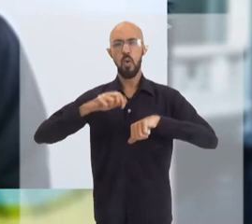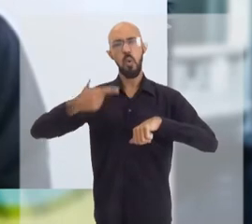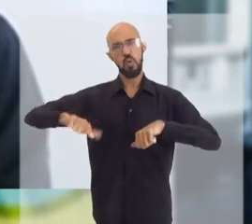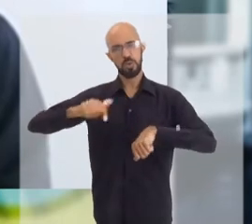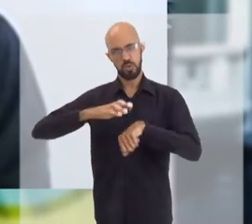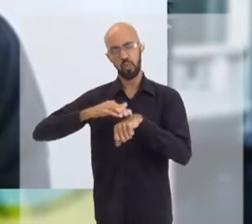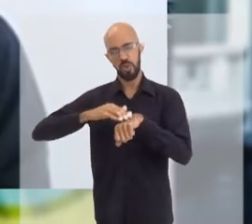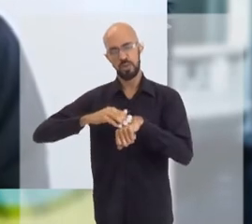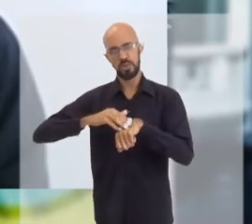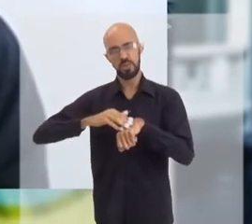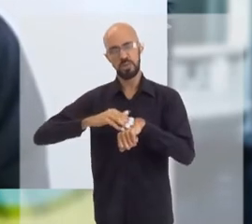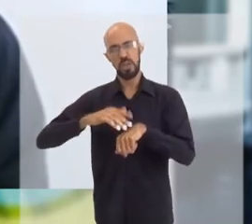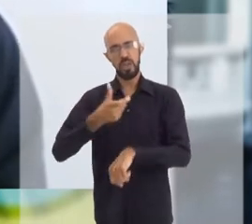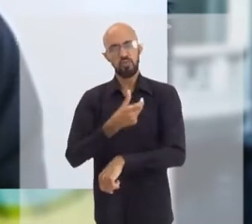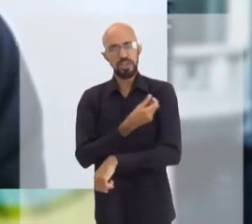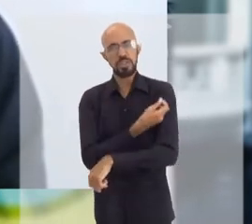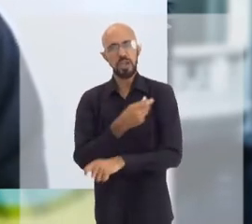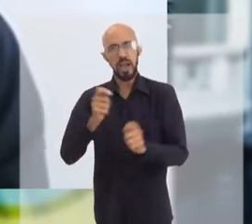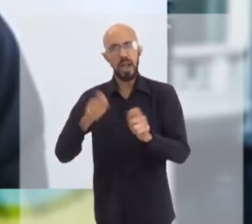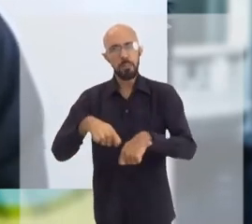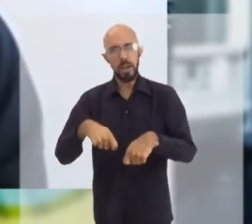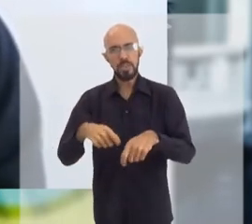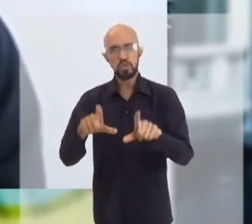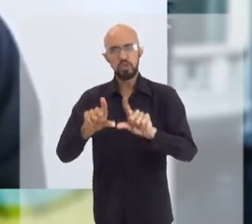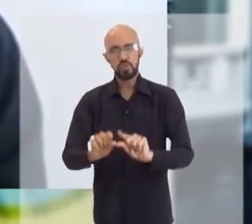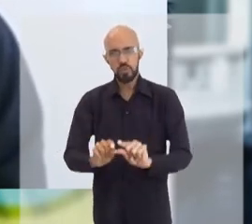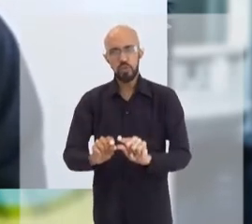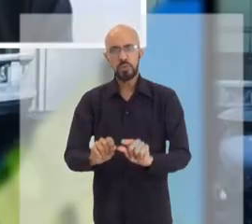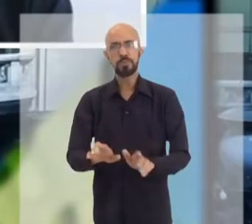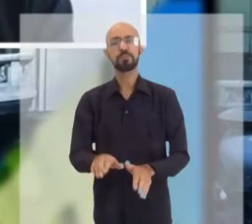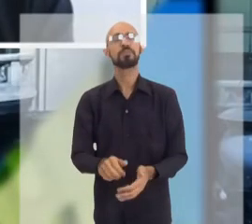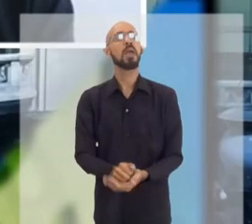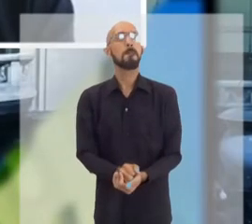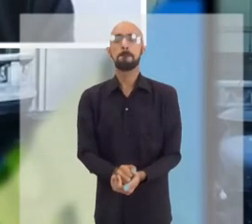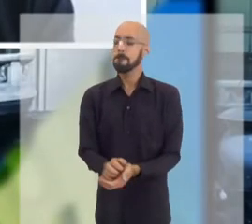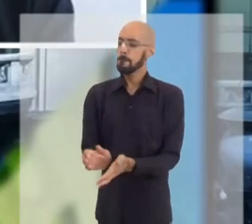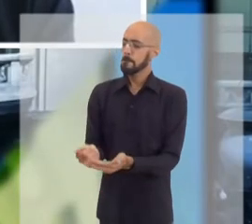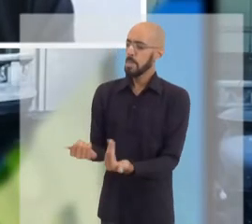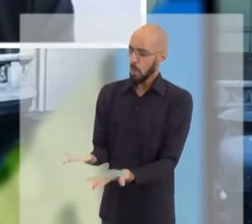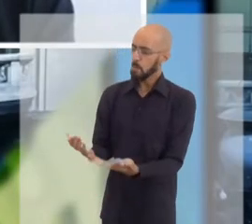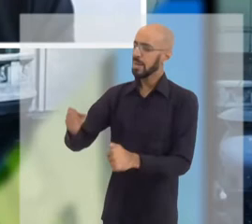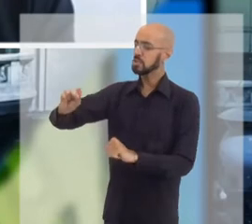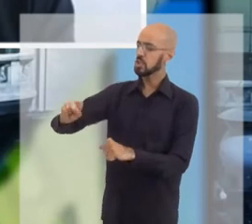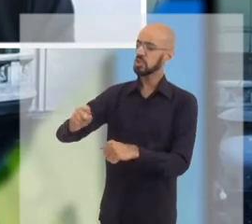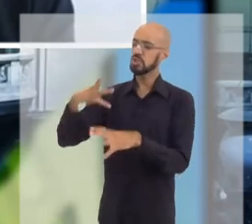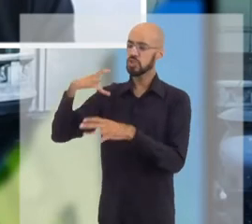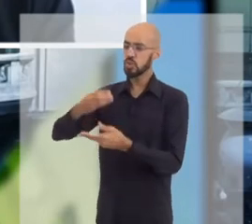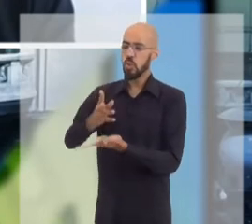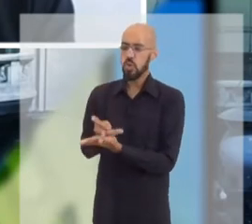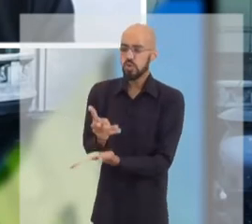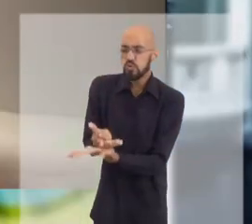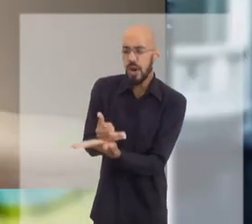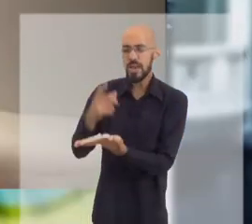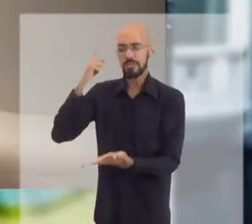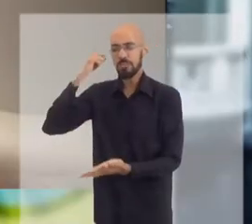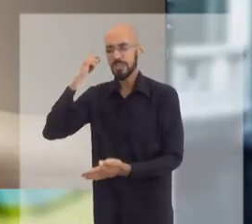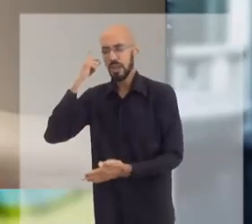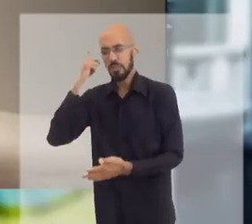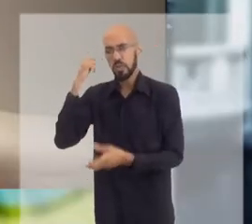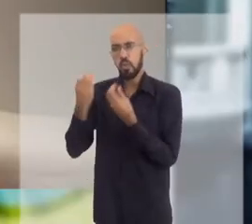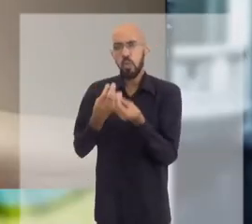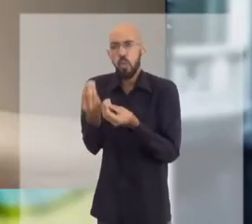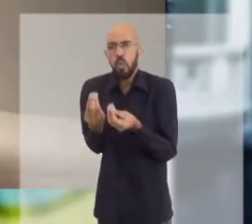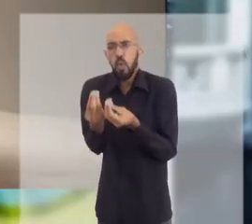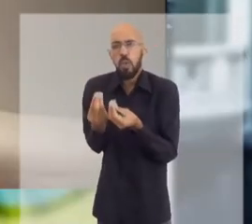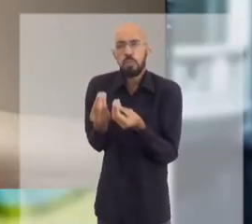para outras pessoas, então tudo isso as vacinas são capazes de reduzir. para a gente para a construir esse pensamento, doutor, como funciona